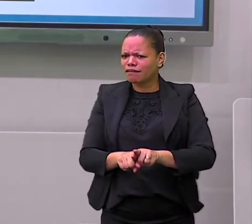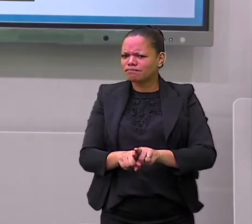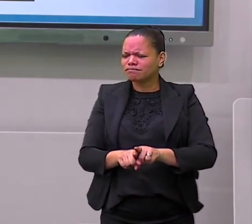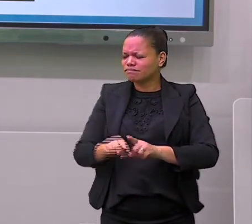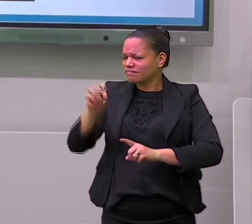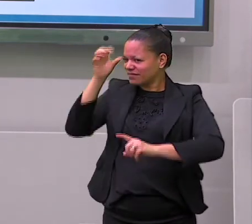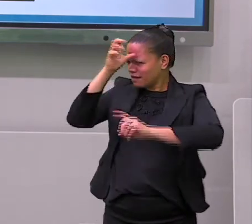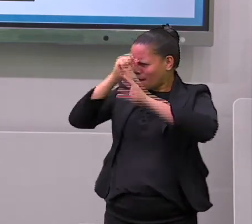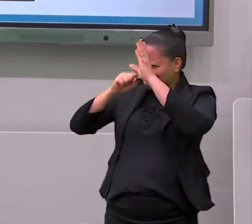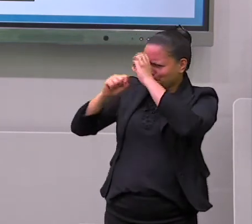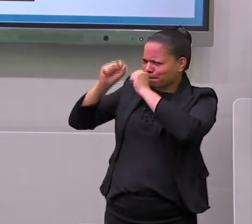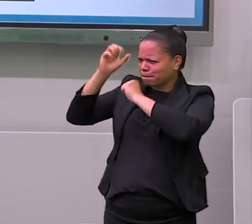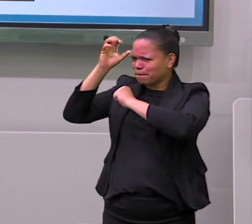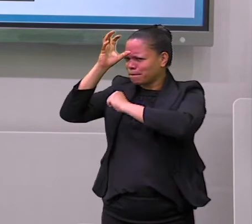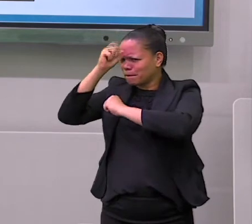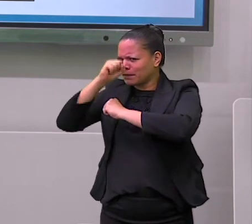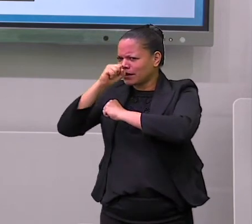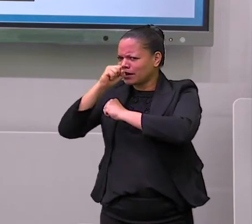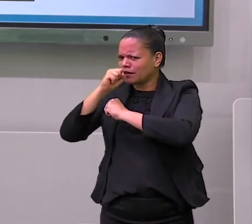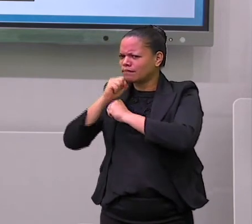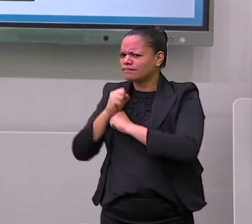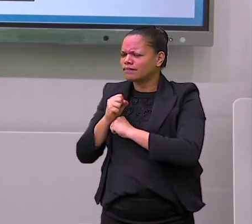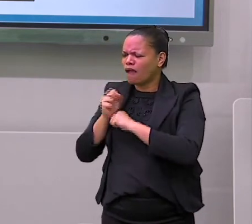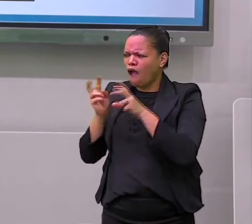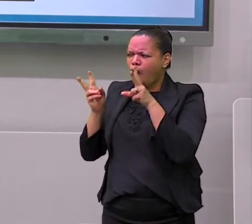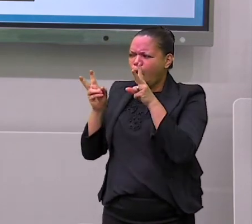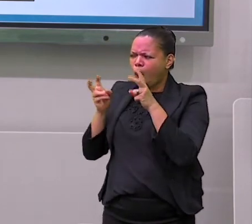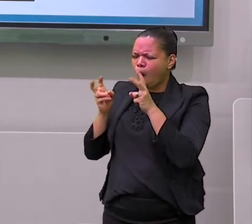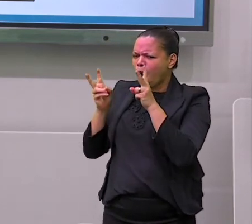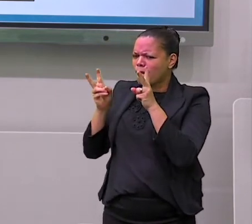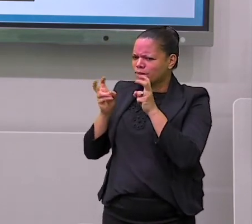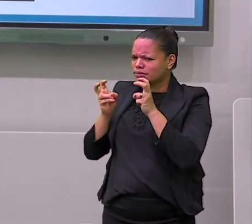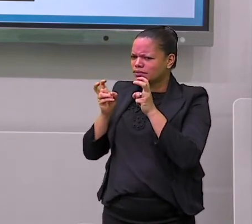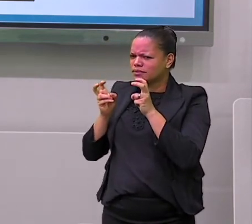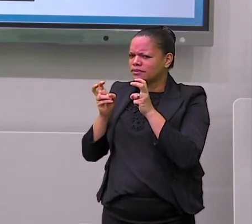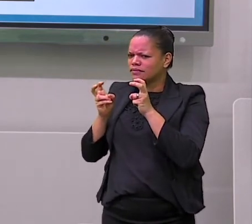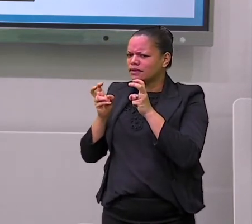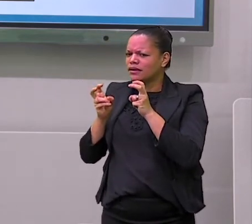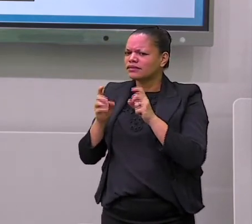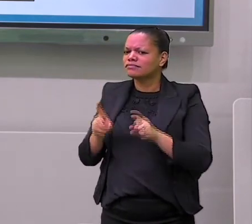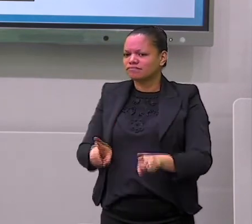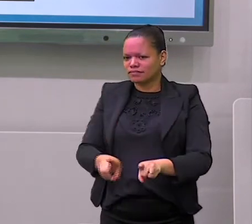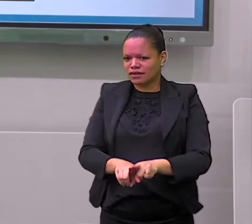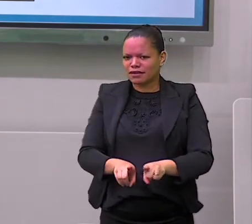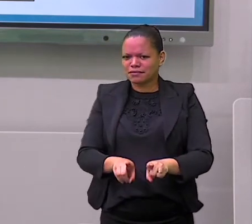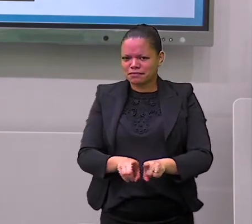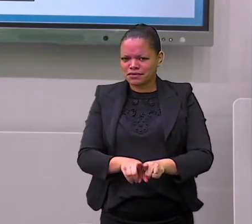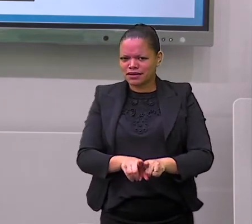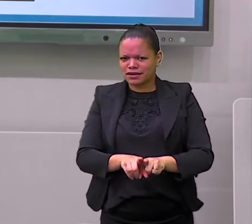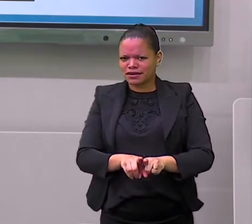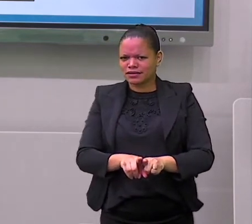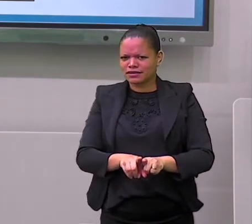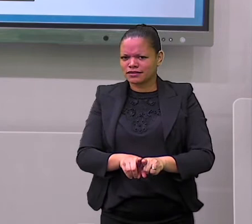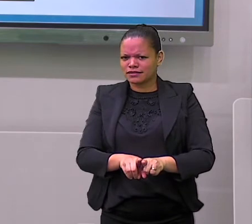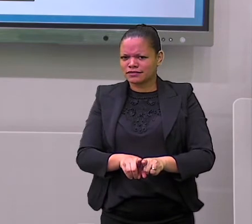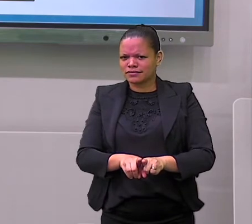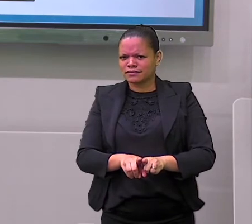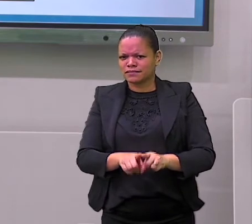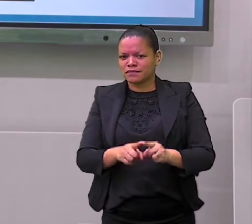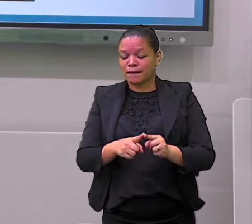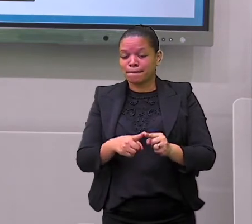por inteligência? Será? Eu acho que é mais cópia de